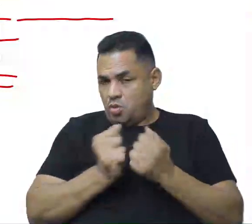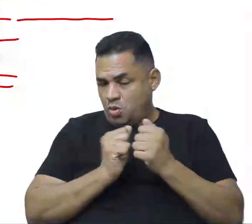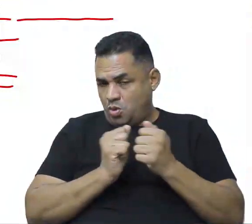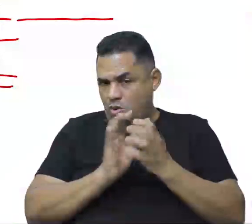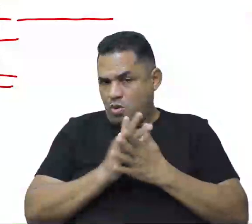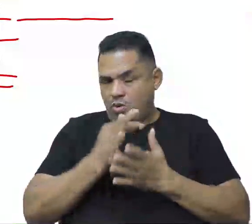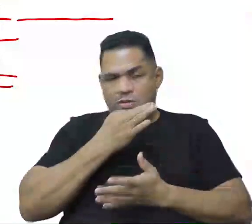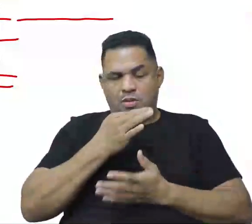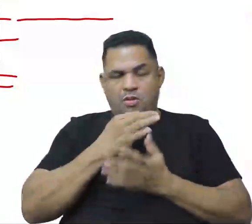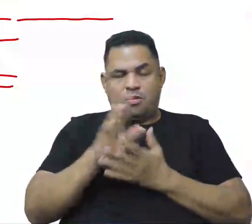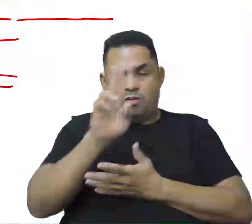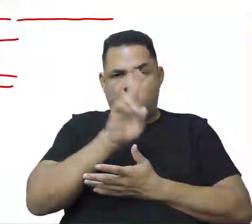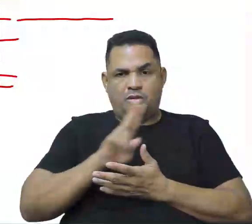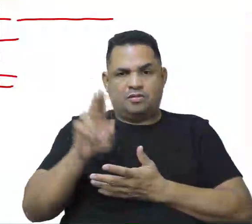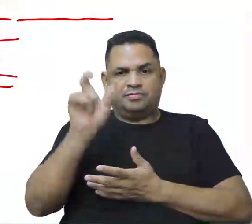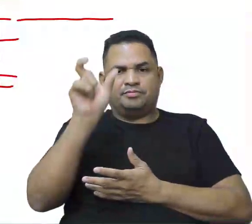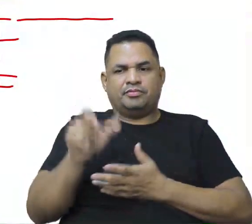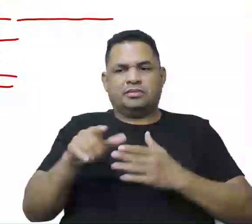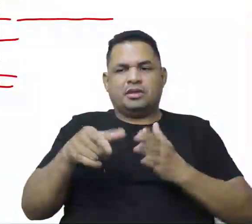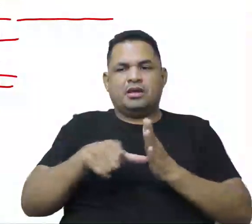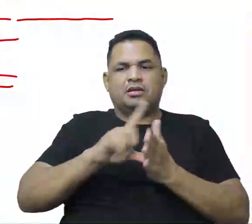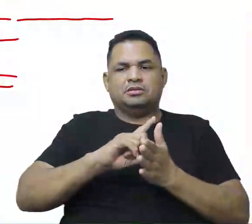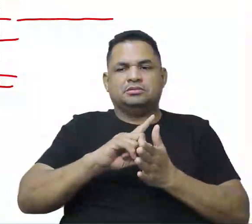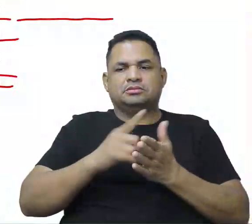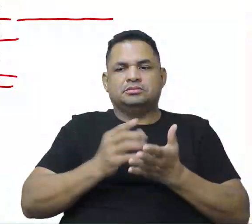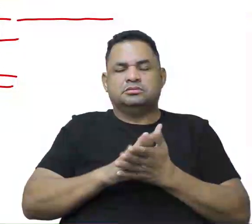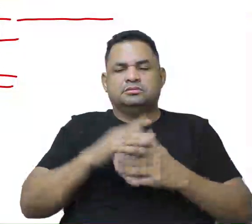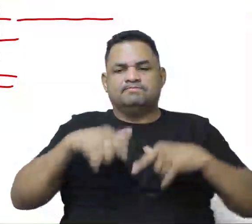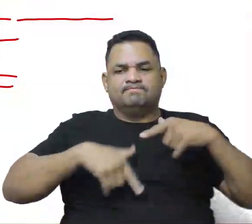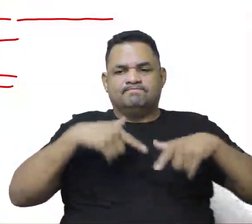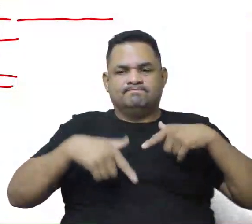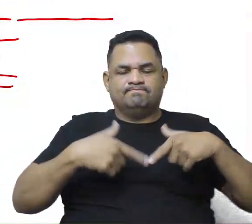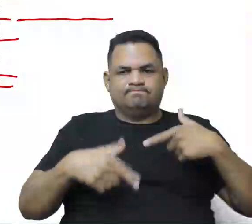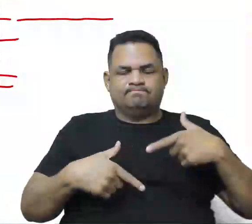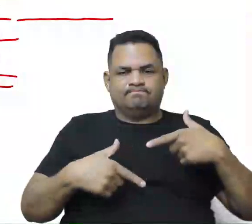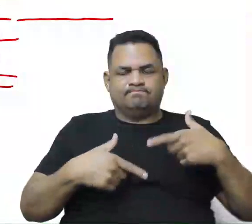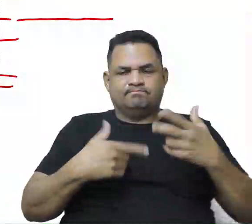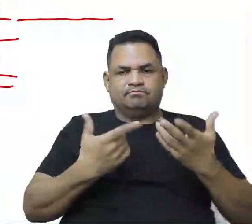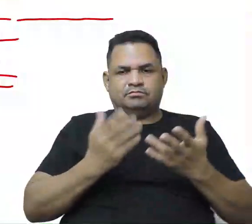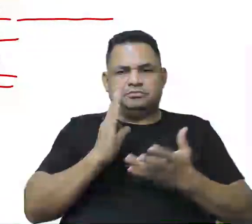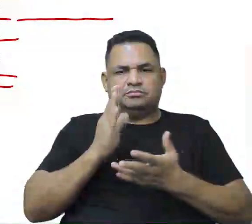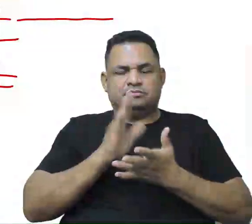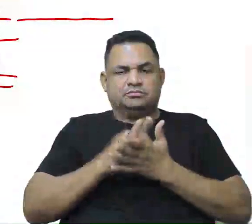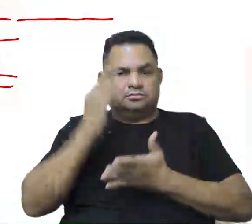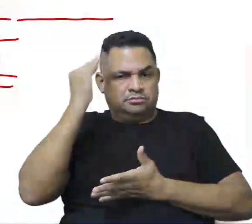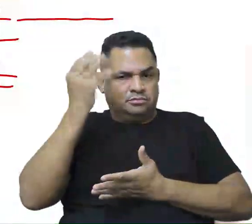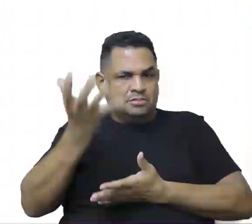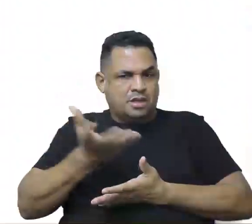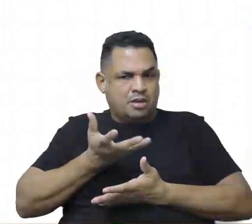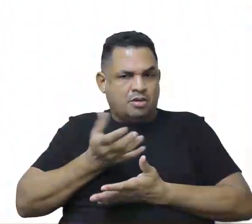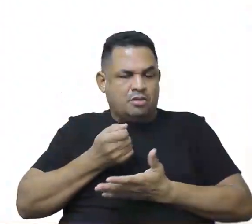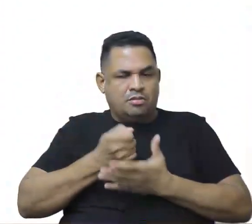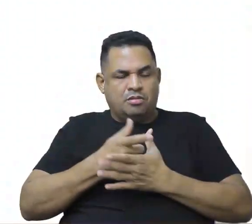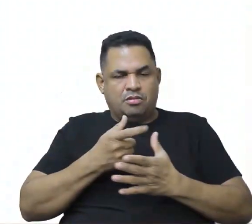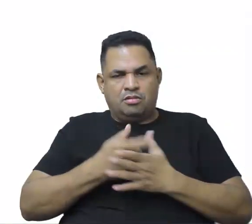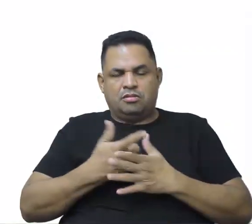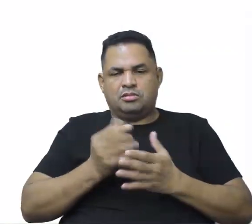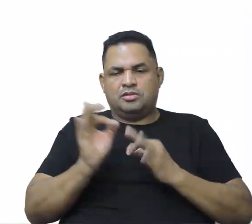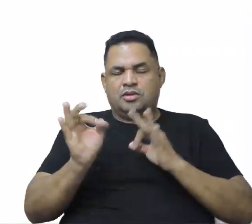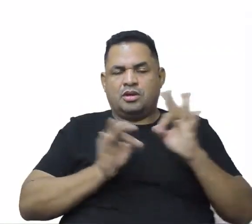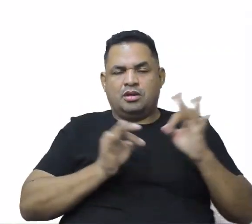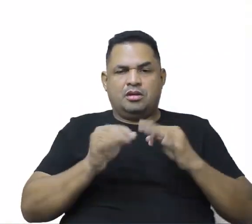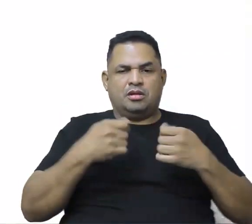consumidor, então antes de eu produzir, olha só como o mercado é inteligente, ele já sabe o é tu quer comprar, então ele vai